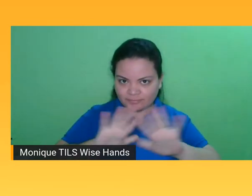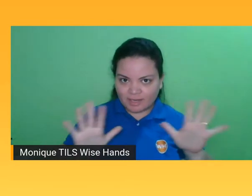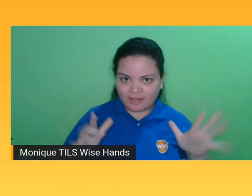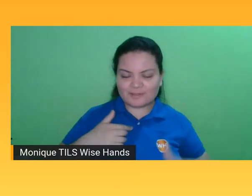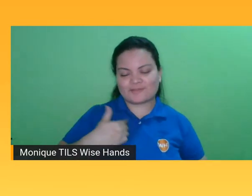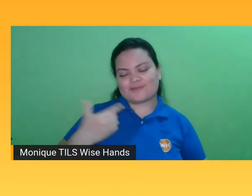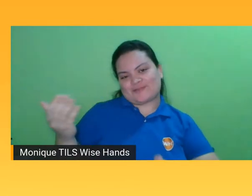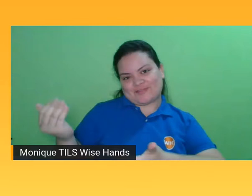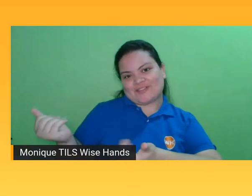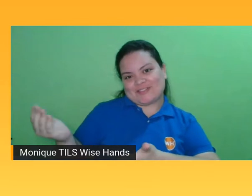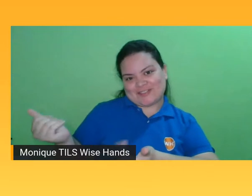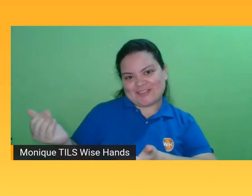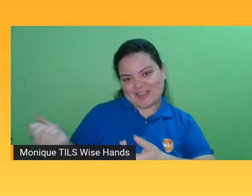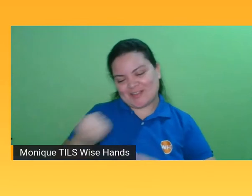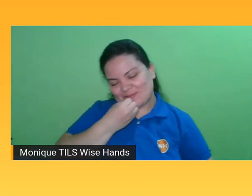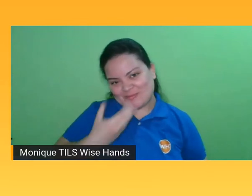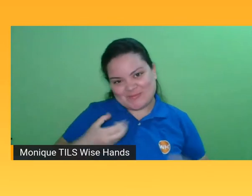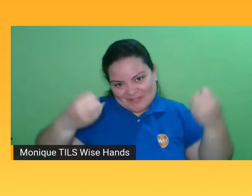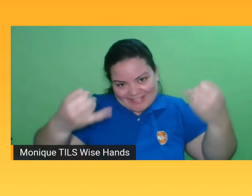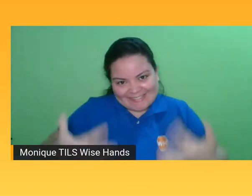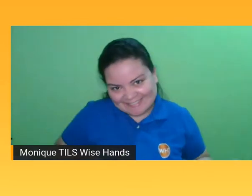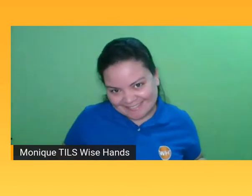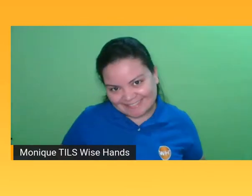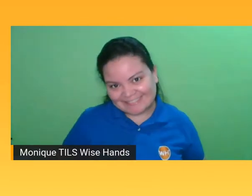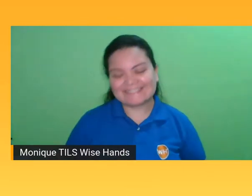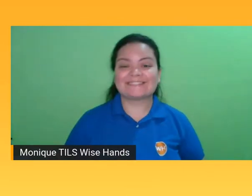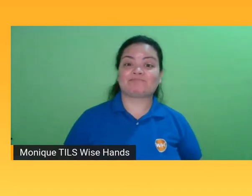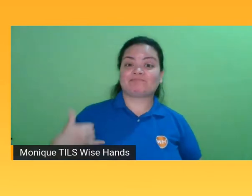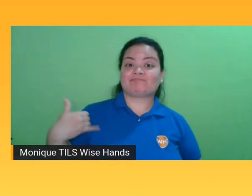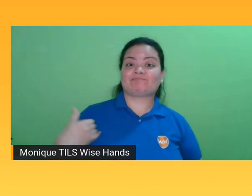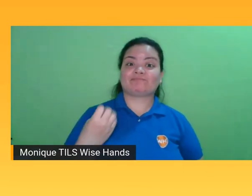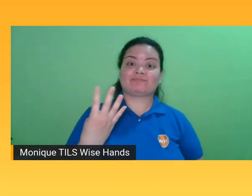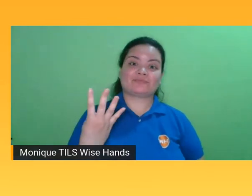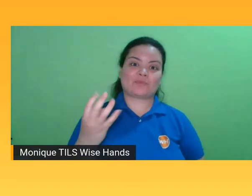jovem, acho que é bom dizer, de 40 anos,